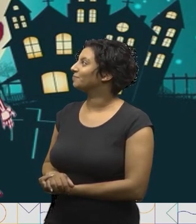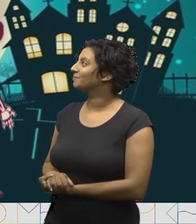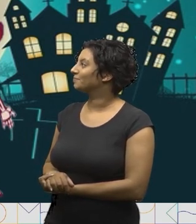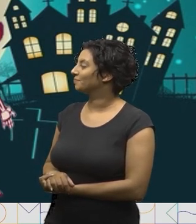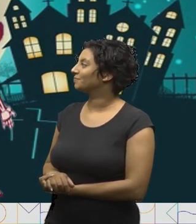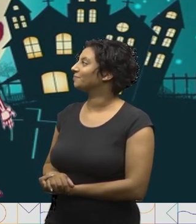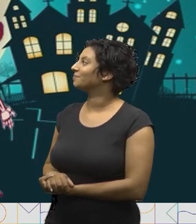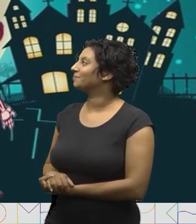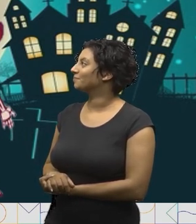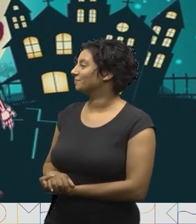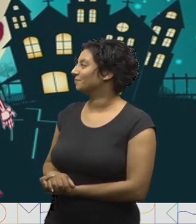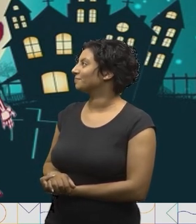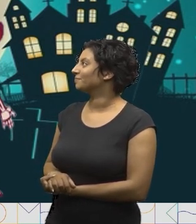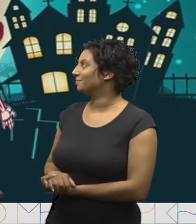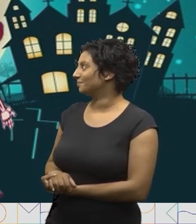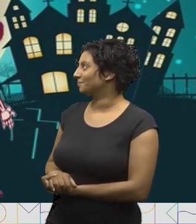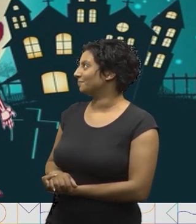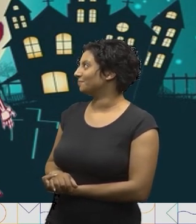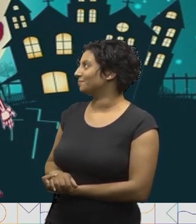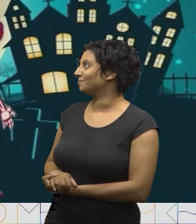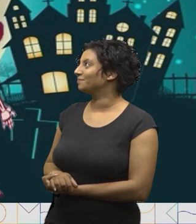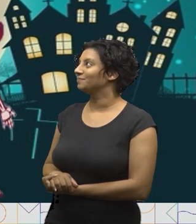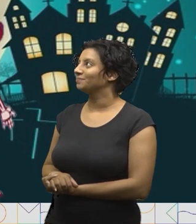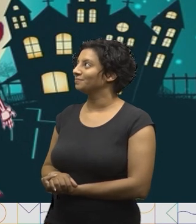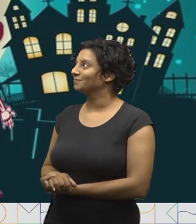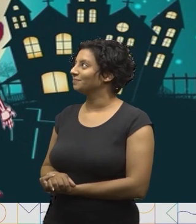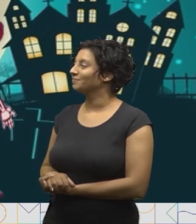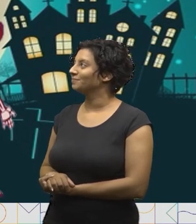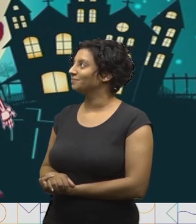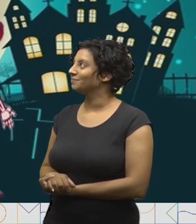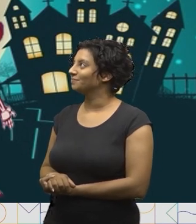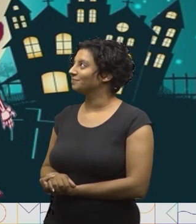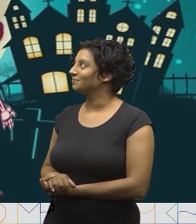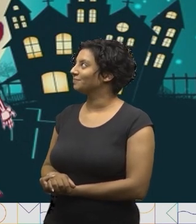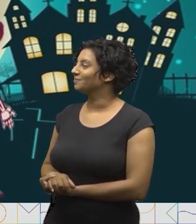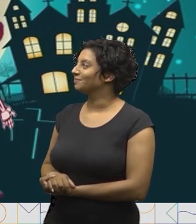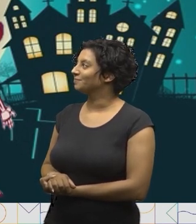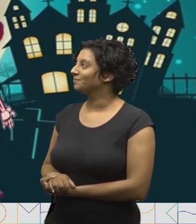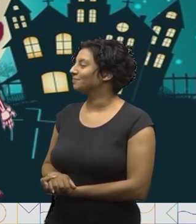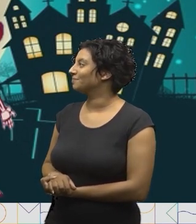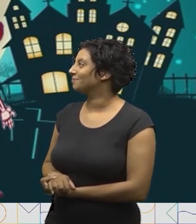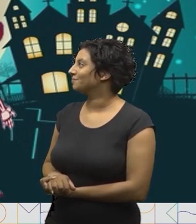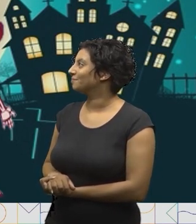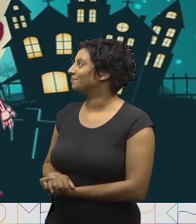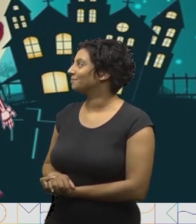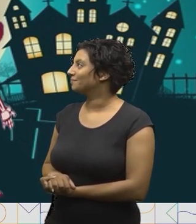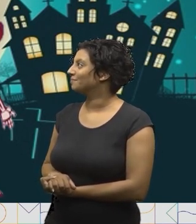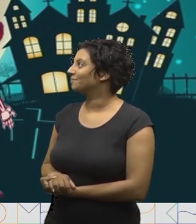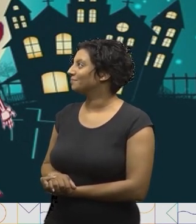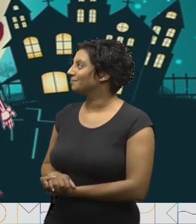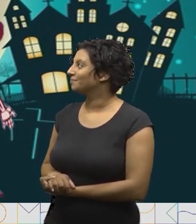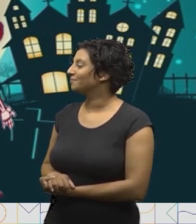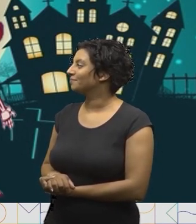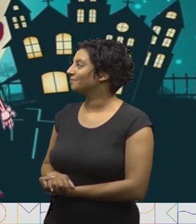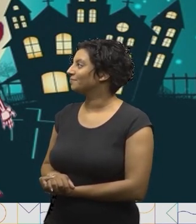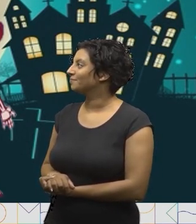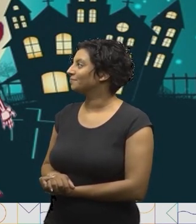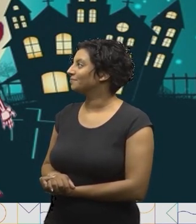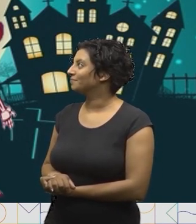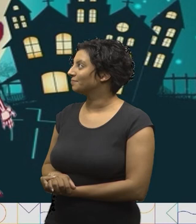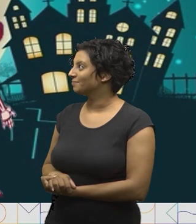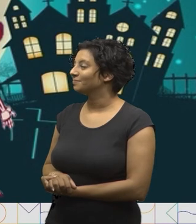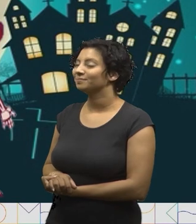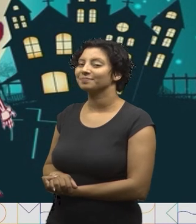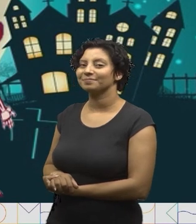danada, nada, nada, nada, que rebeldia, dia, dia,